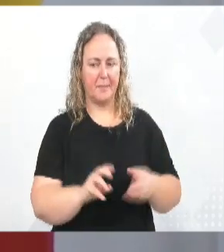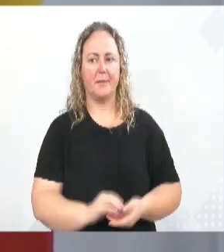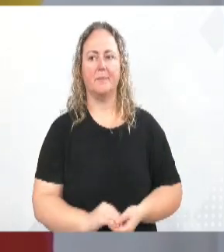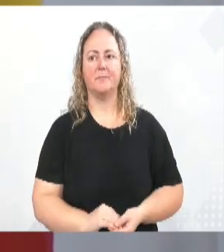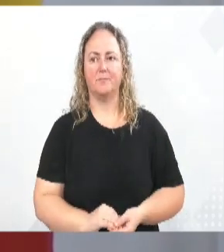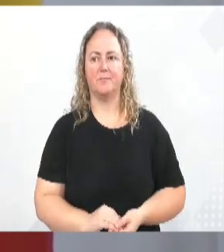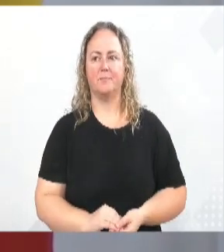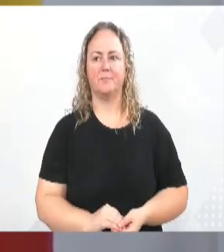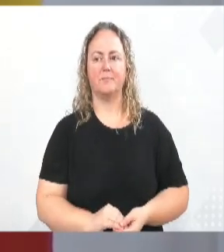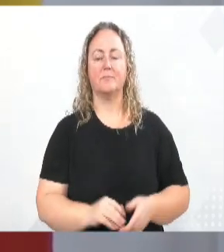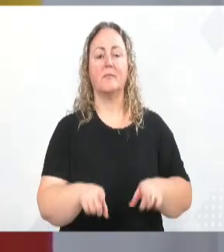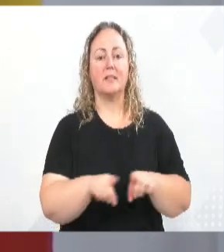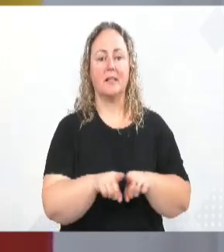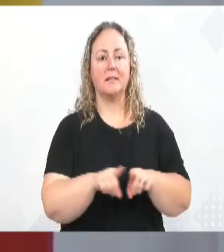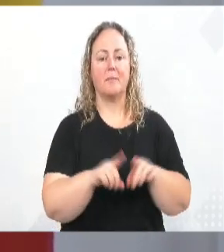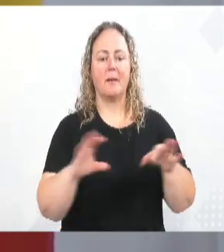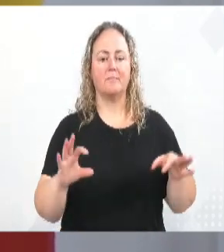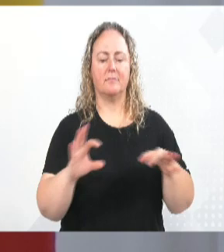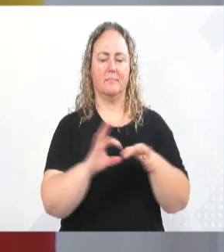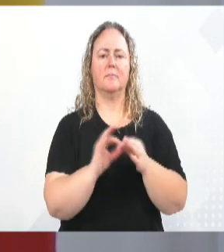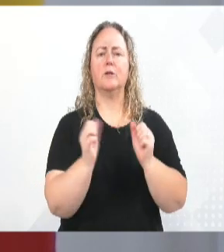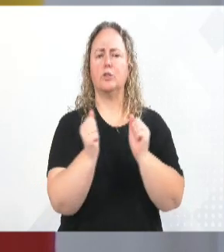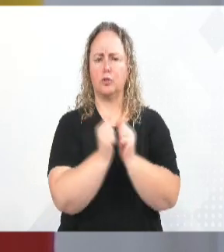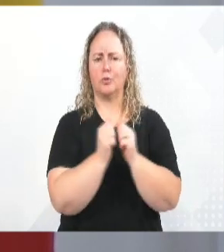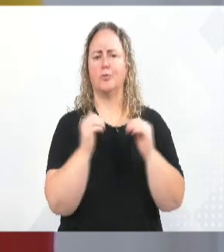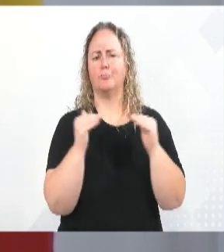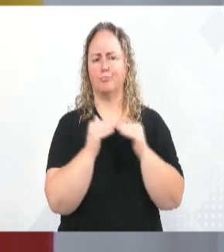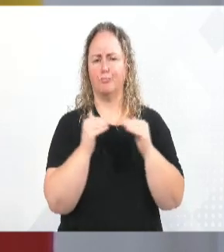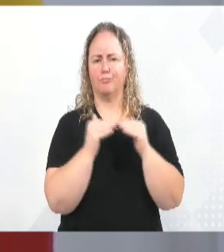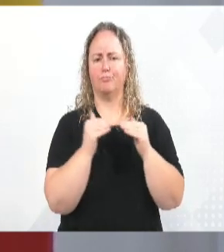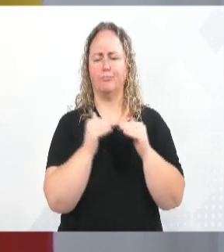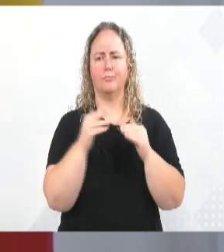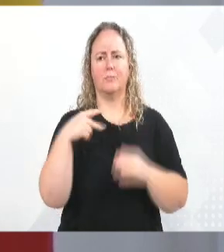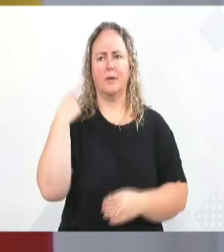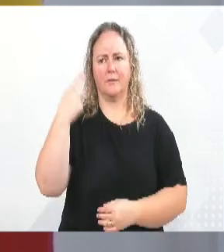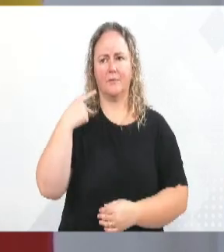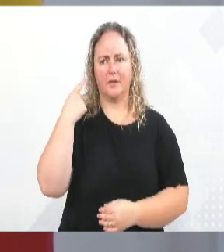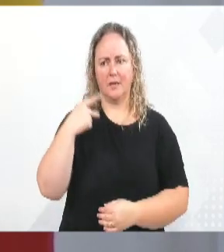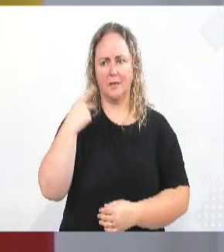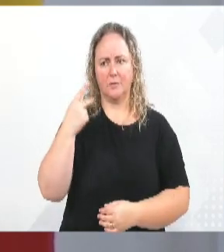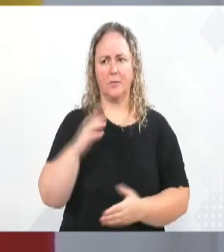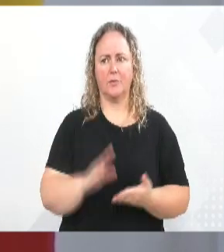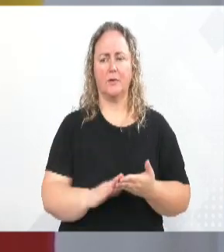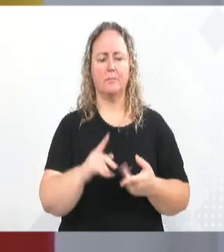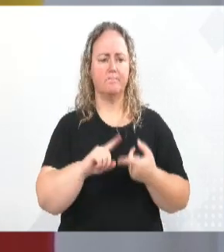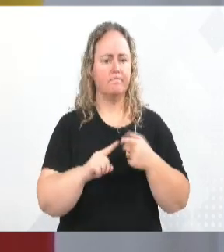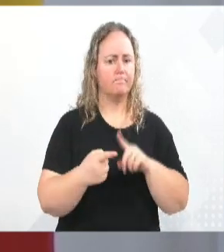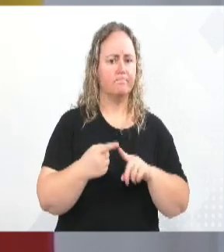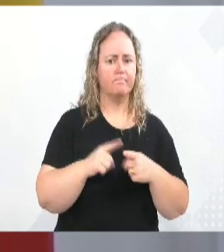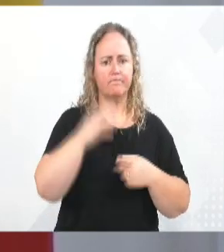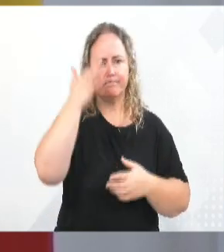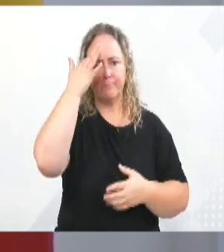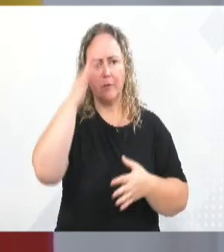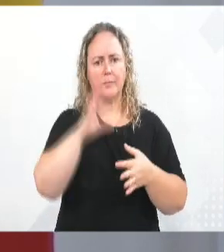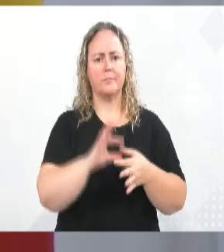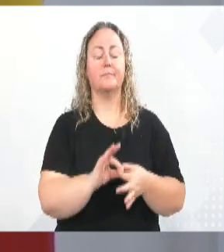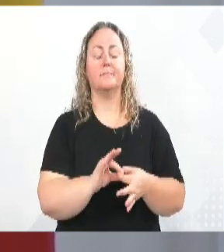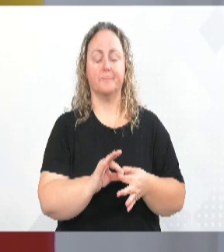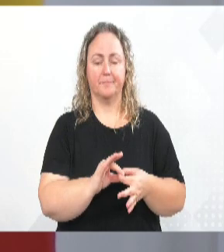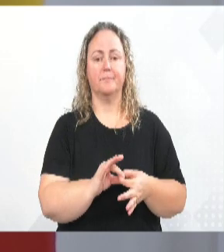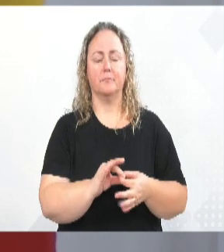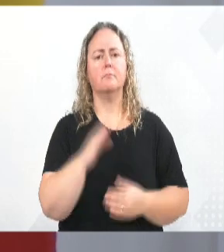adendo e também fazer coro à fala de outros colegas vereadores, porque eu sempre procuro um caminho muito coerente, muito sensato. E